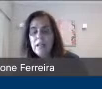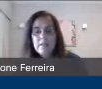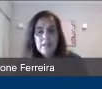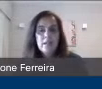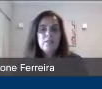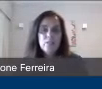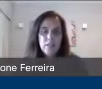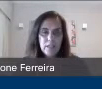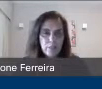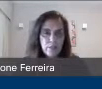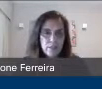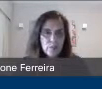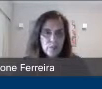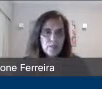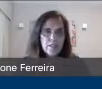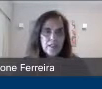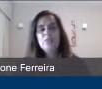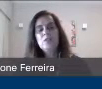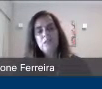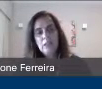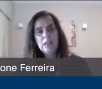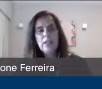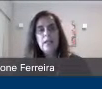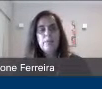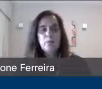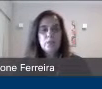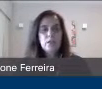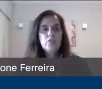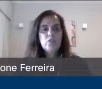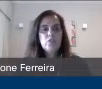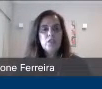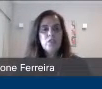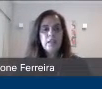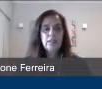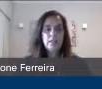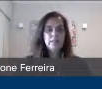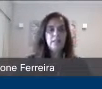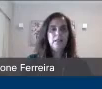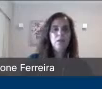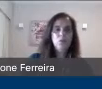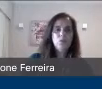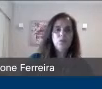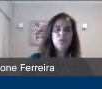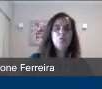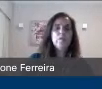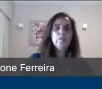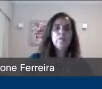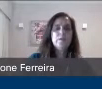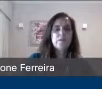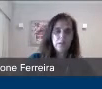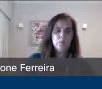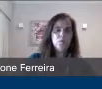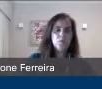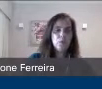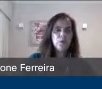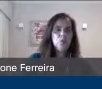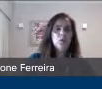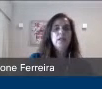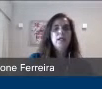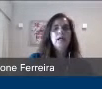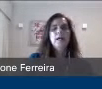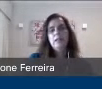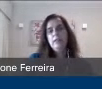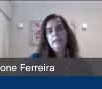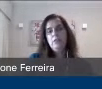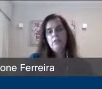Se você quer fazer um mestrado, doutorado, sim, é importante que você tenha outras coisas para mostrar no seu currículo, além